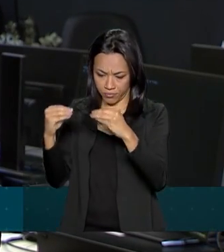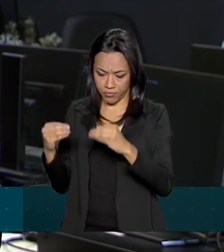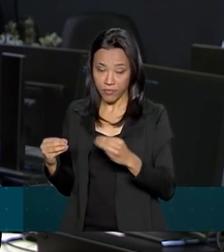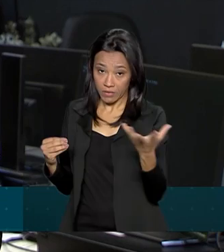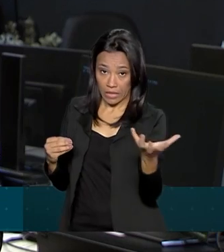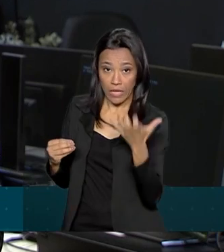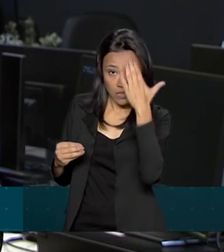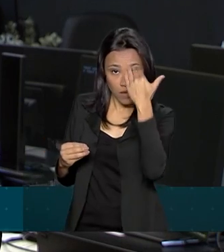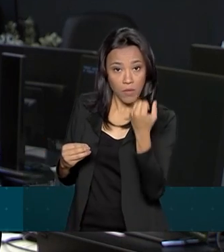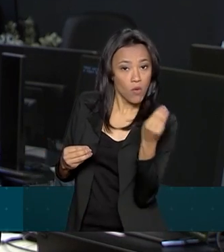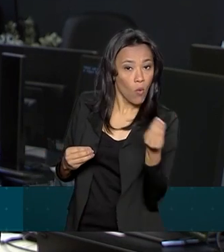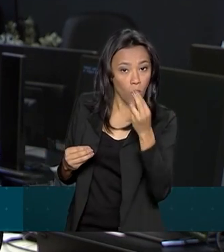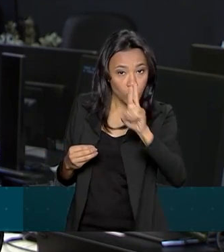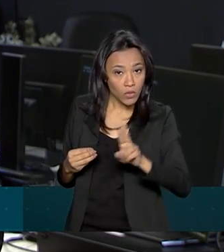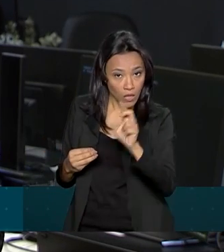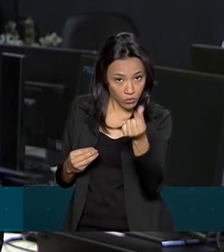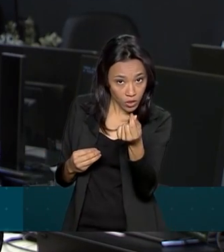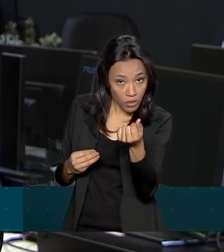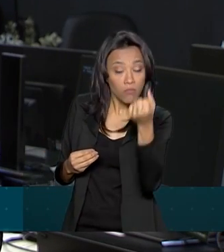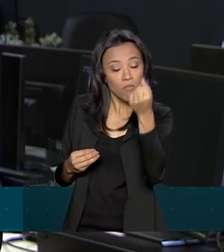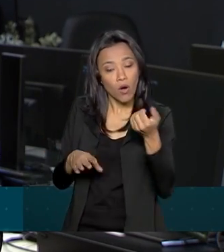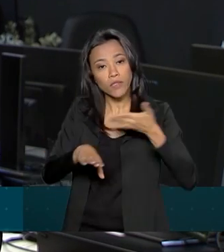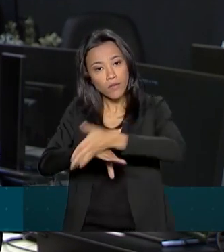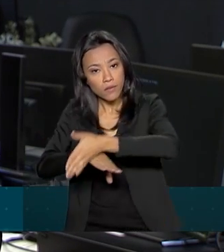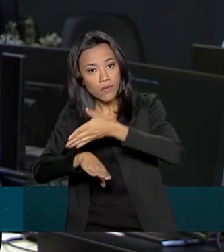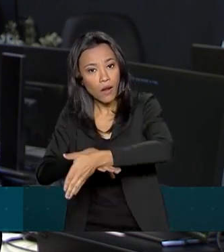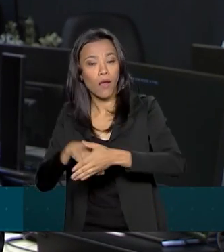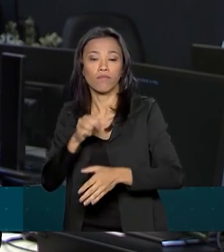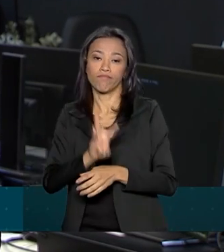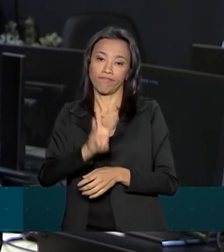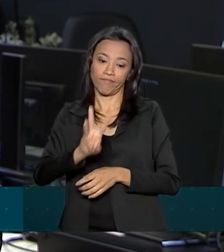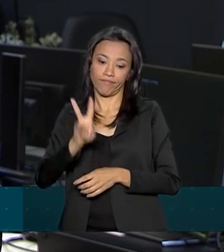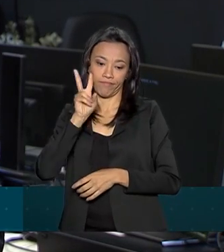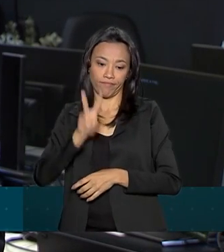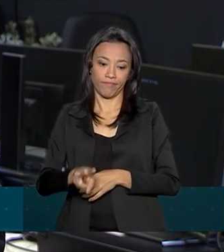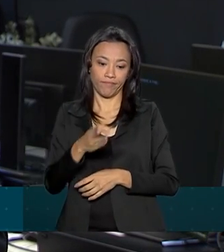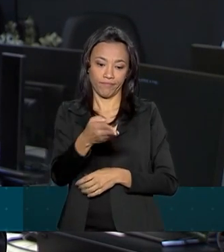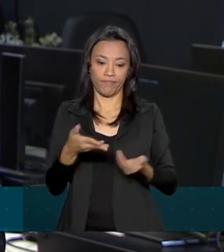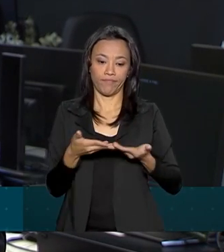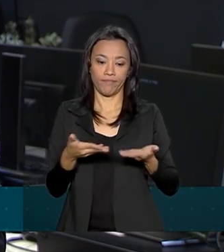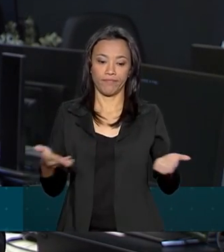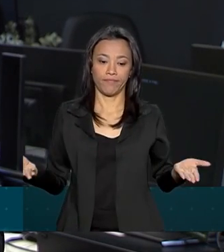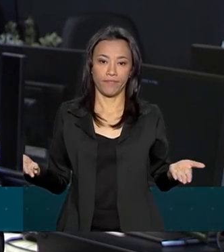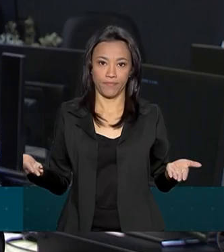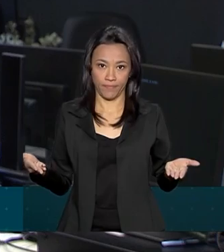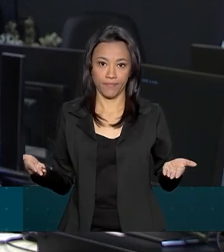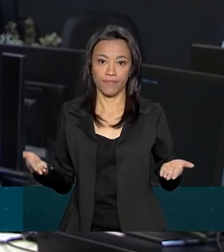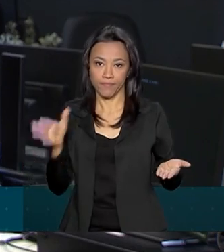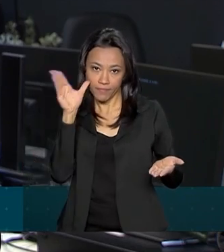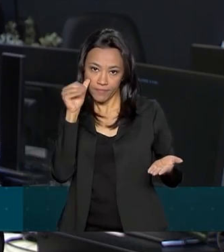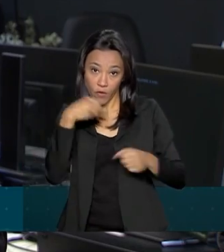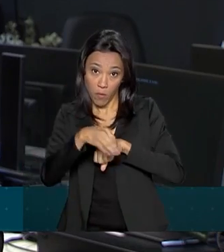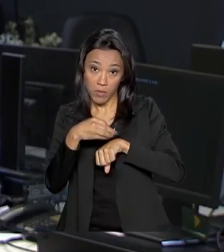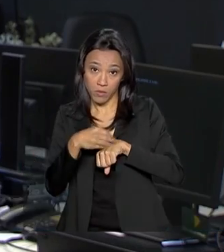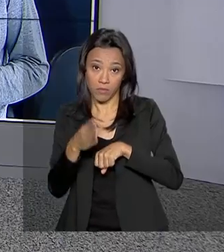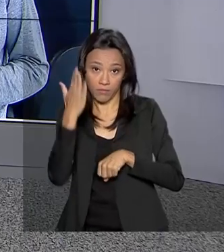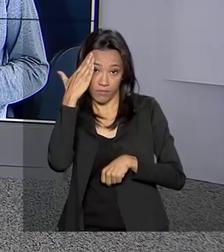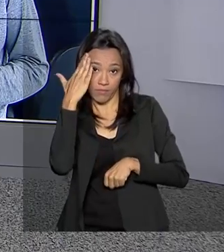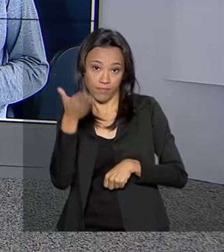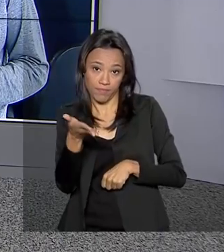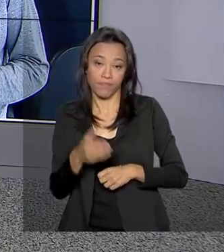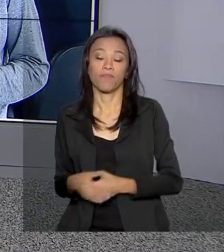como o dinheiro vem sendo aplicado, pode acessar o site no endereço depen.gov.br. Carla.